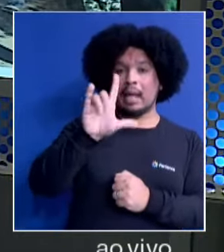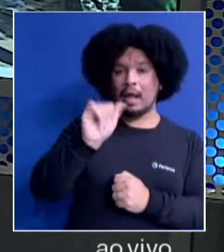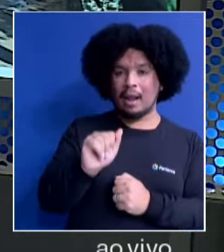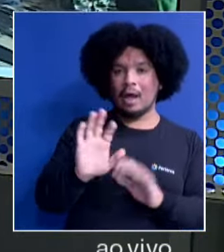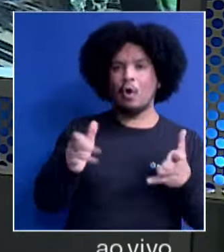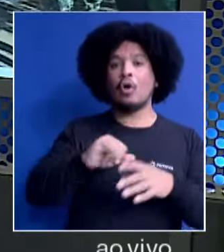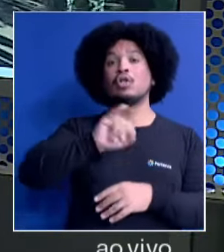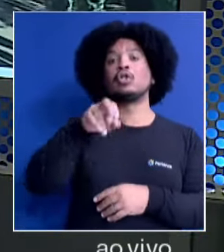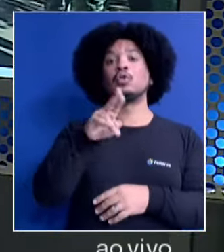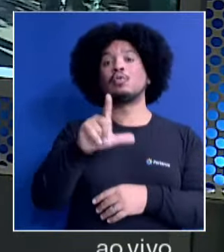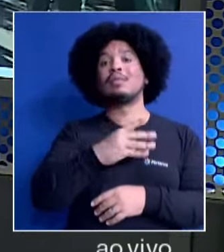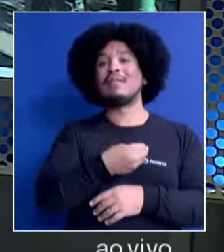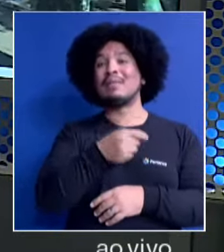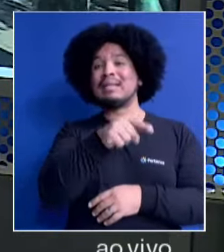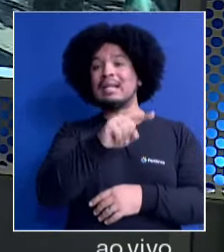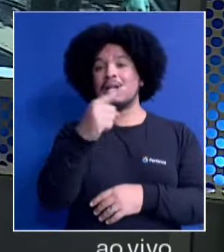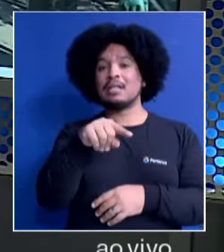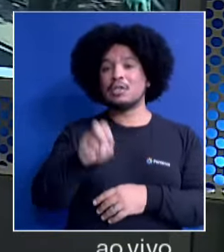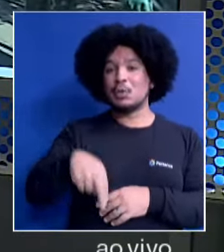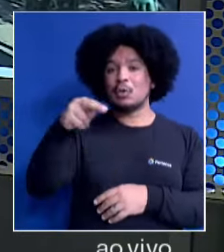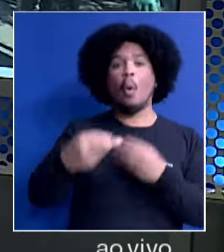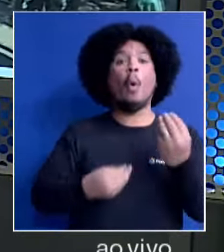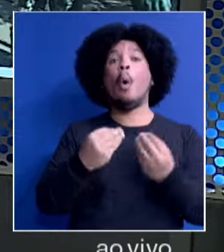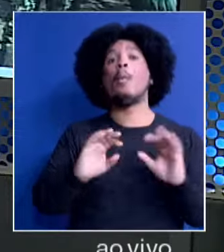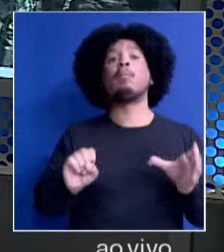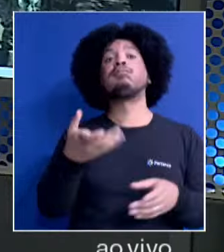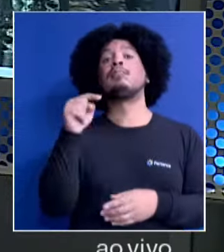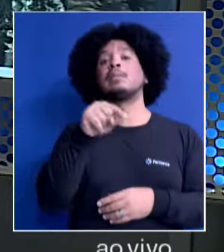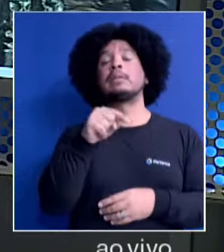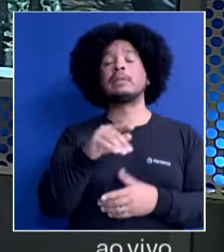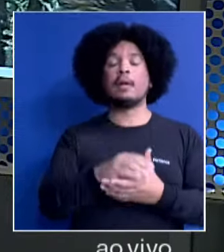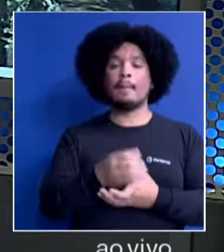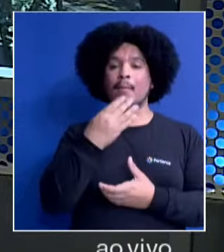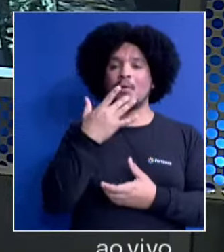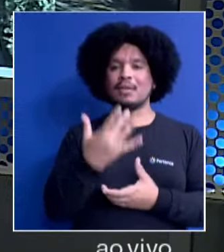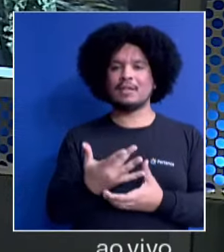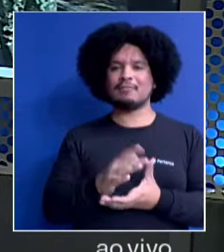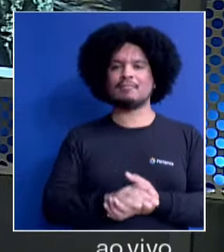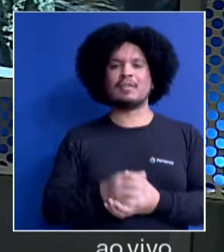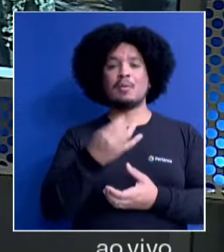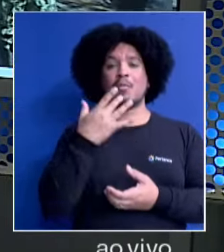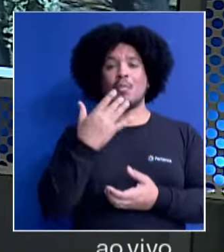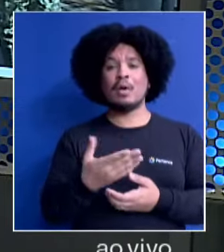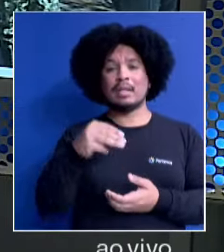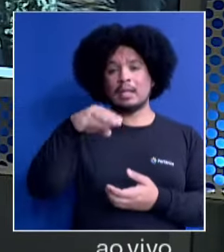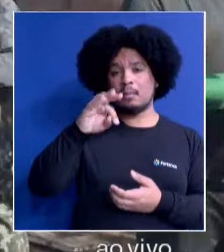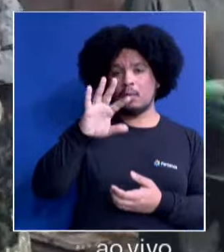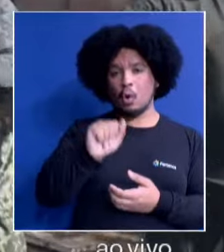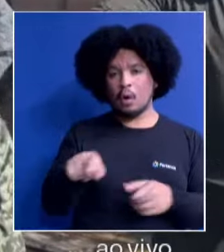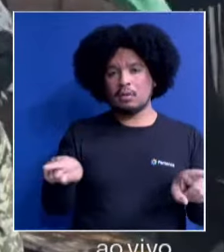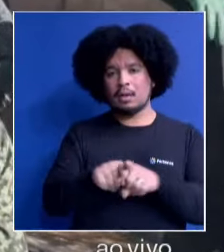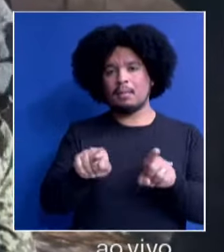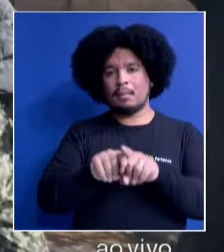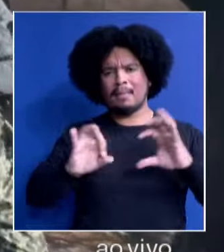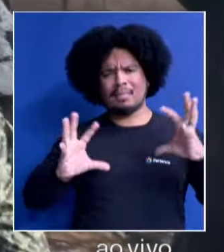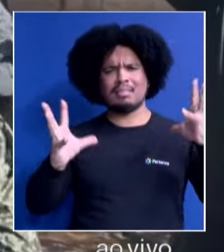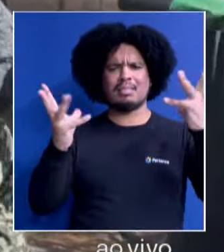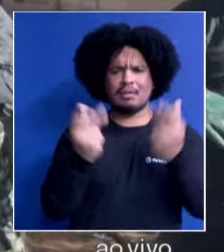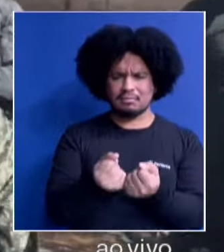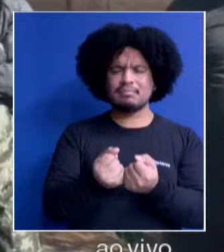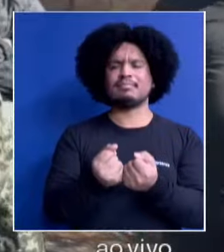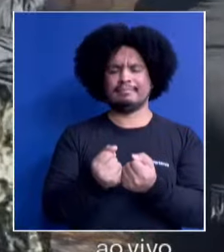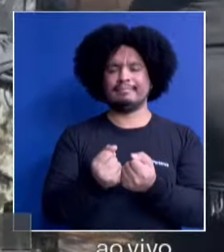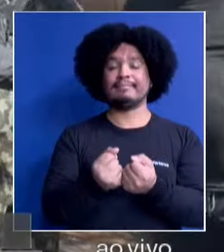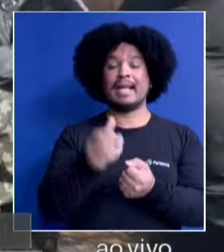capital. Como é que está a situação nesse momento por aí, Ju? Boa tarde. Boa tarde, Mota. Muito boa tarde para você, muito boa tarde para